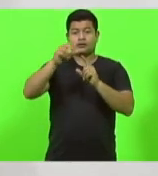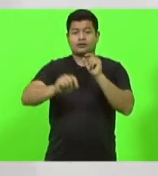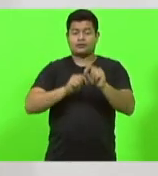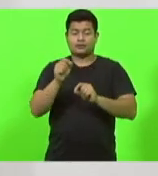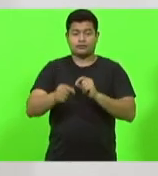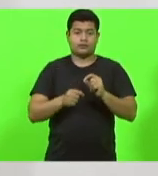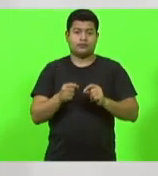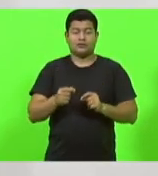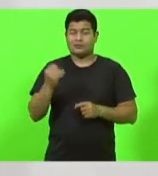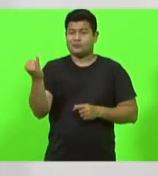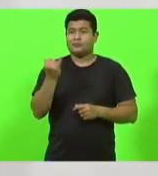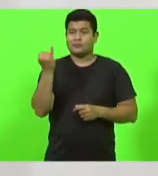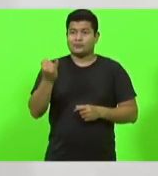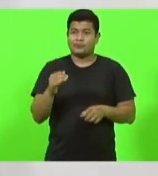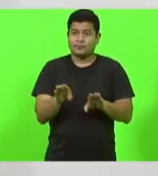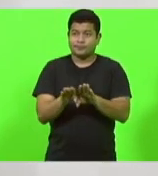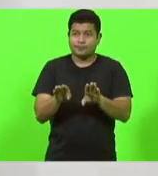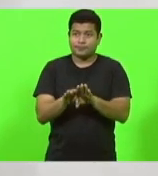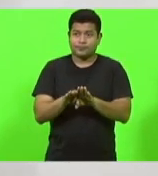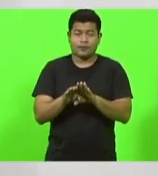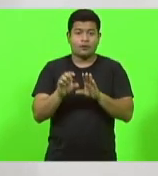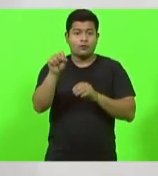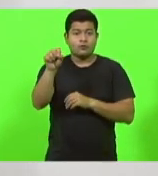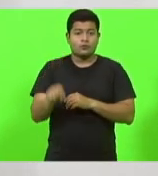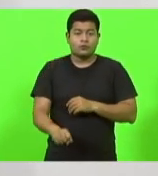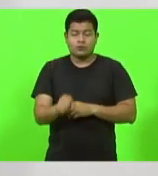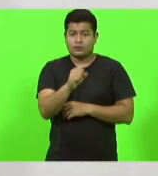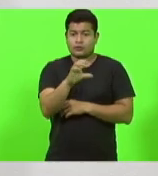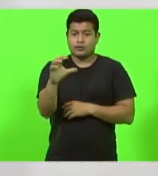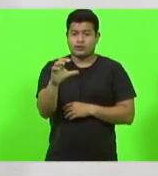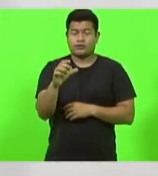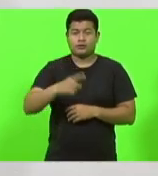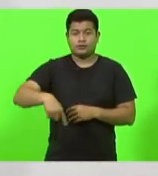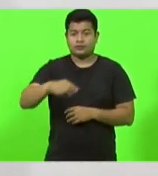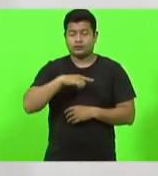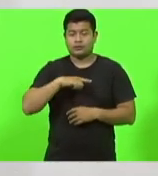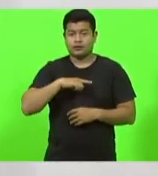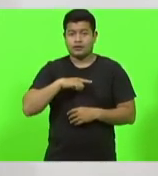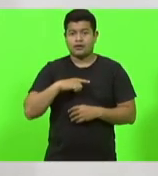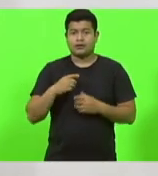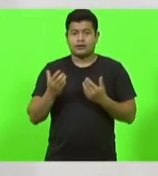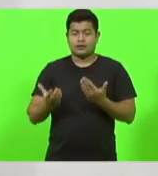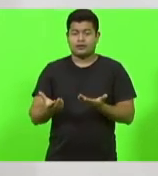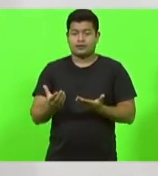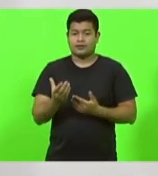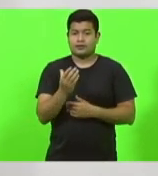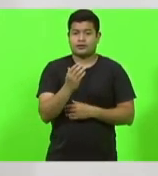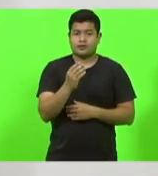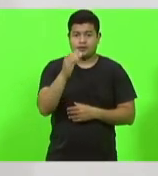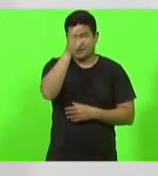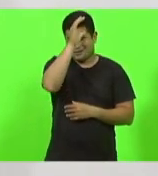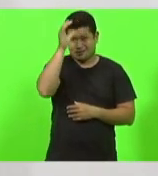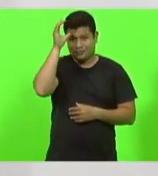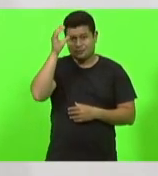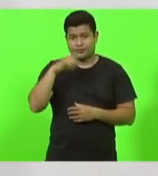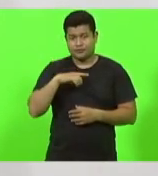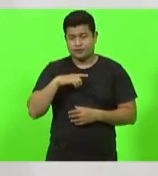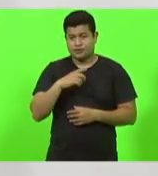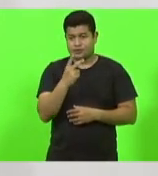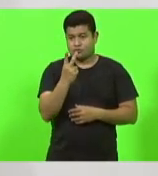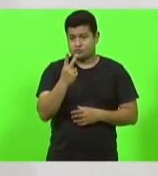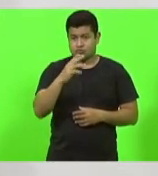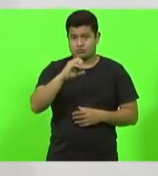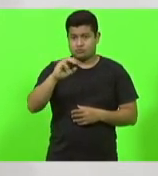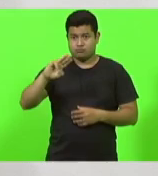para o sul de Santa Catarina, onde nós temos Criciúma em torno de mais de 200 milhões de reais,